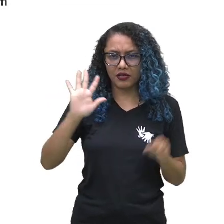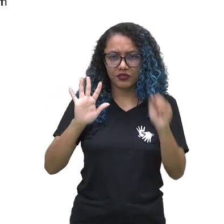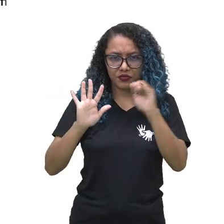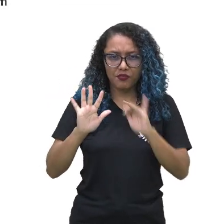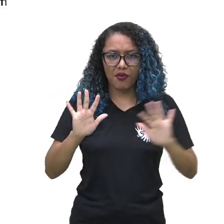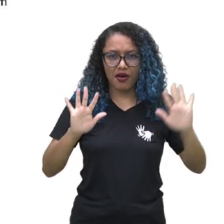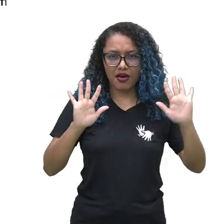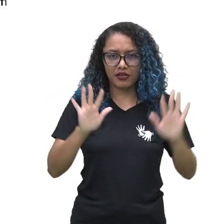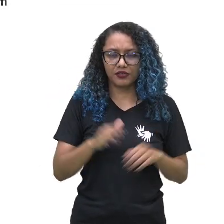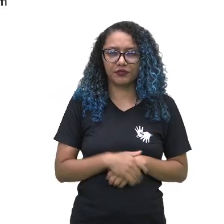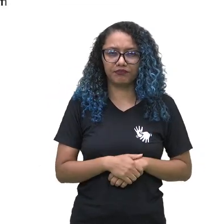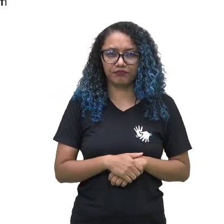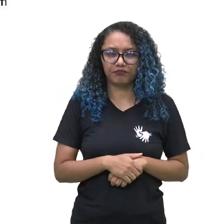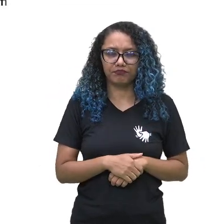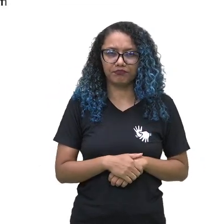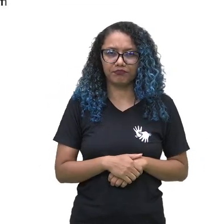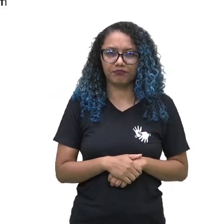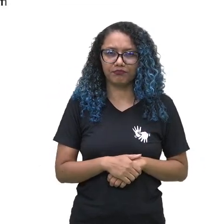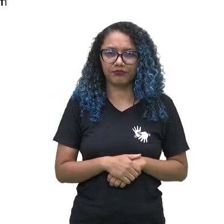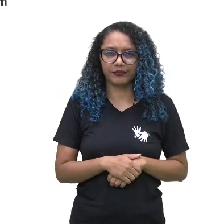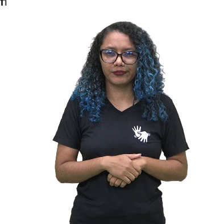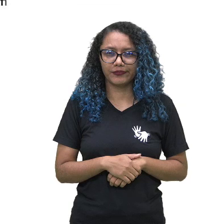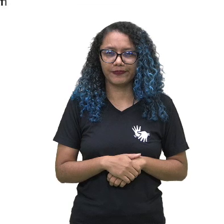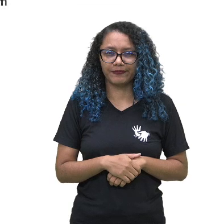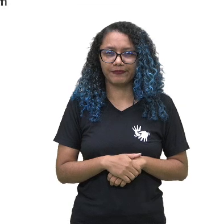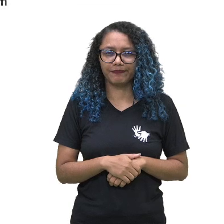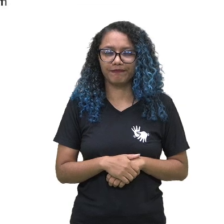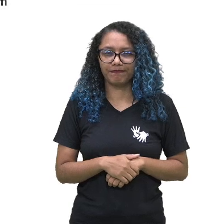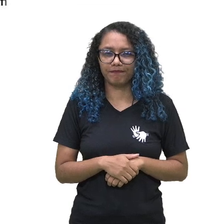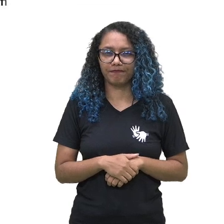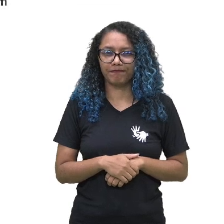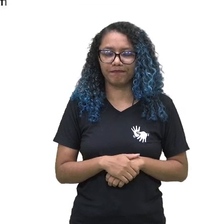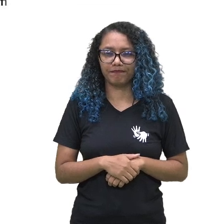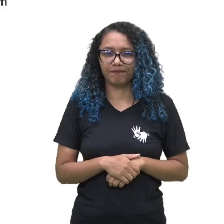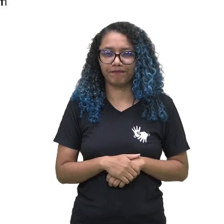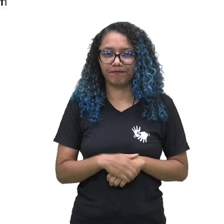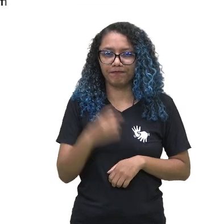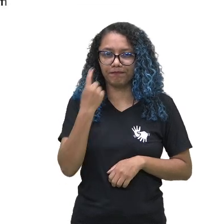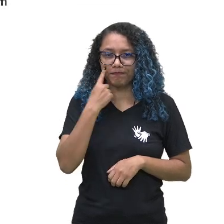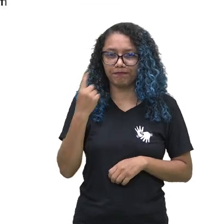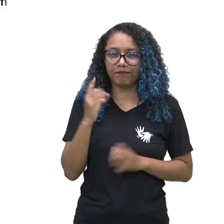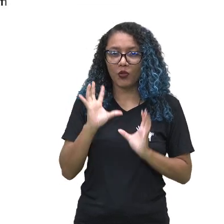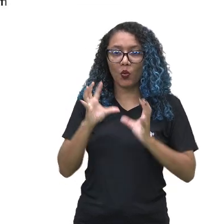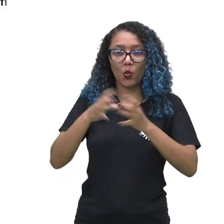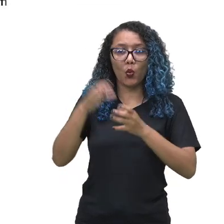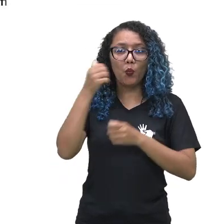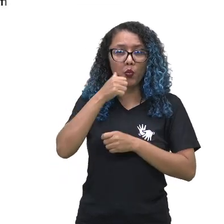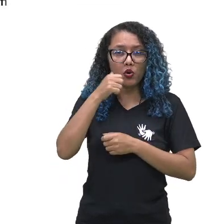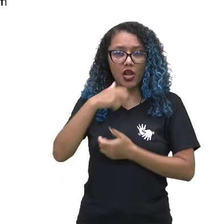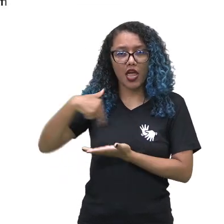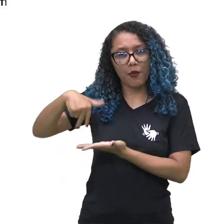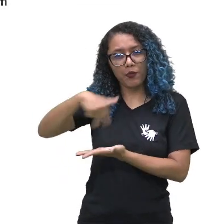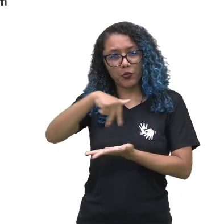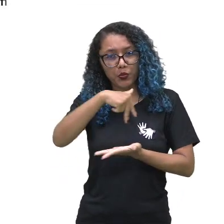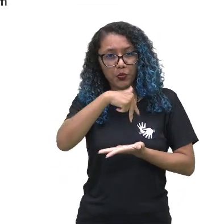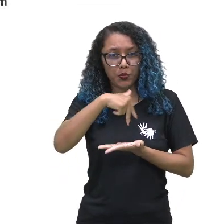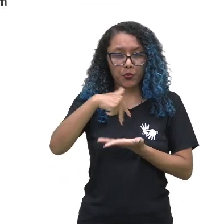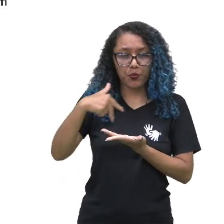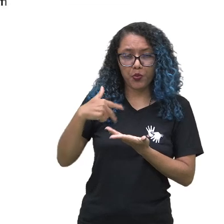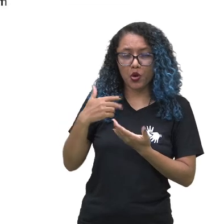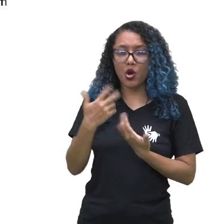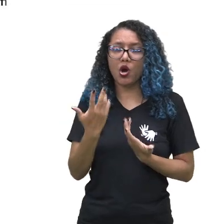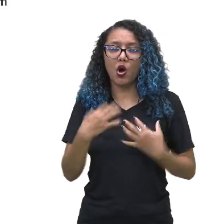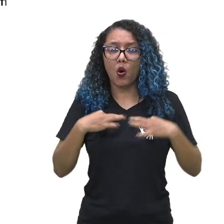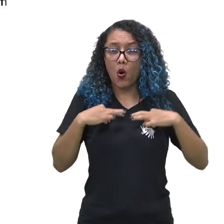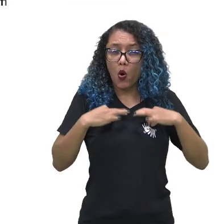imagem. Temos aí duas imagens. Tem aqui de um lado um grupo de mulheres dançando com umas